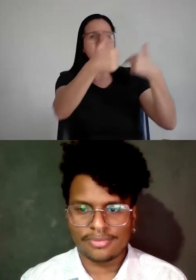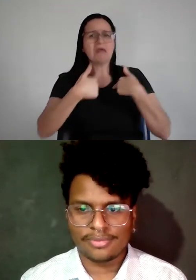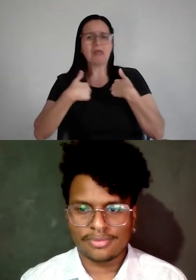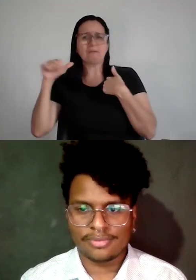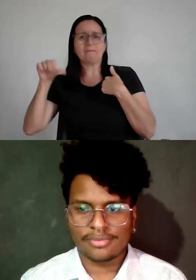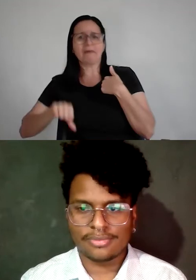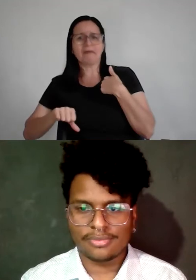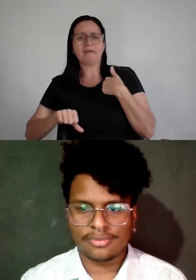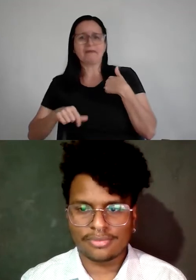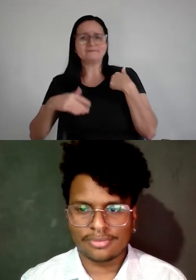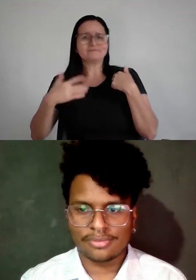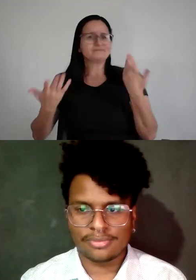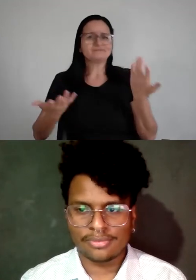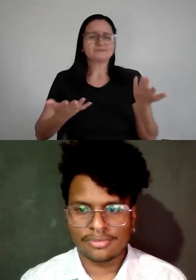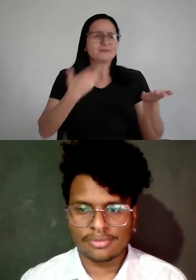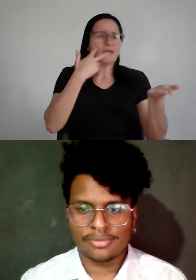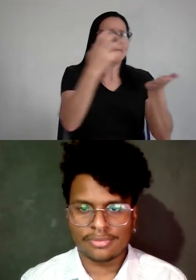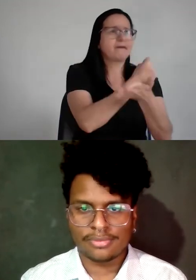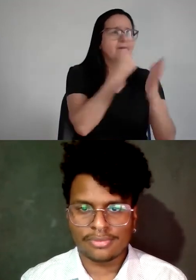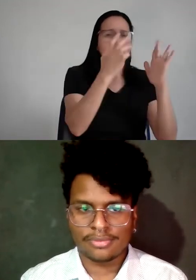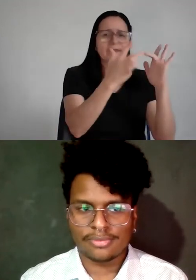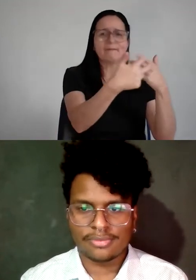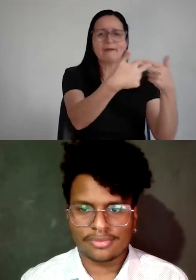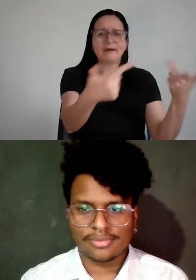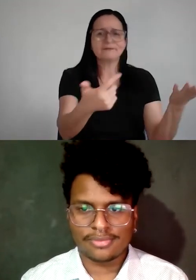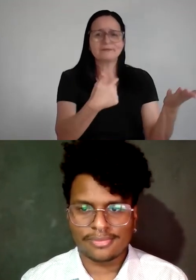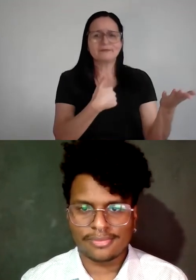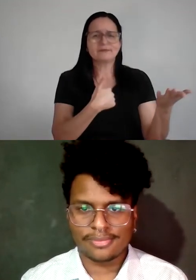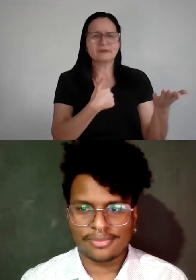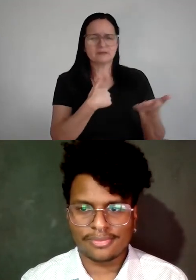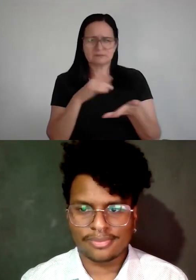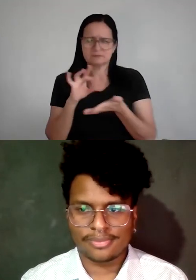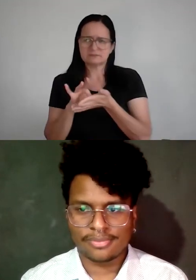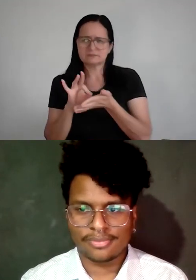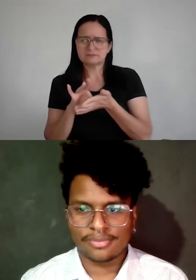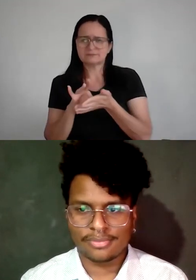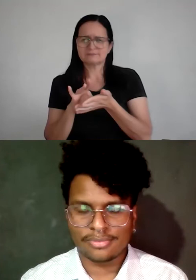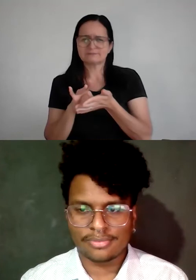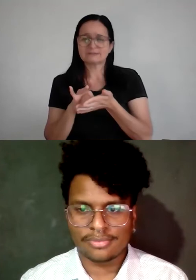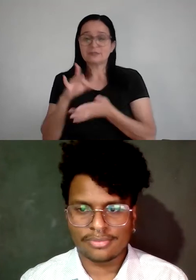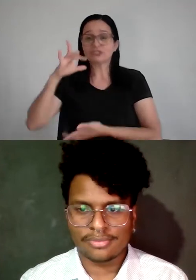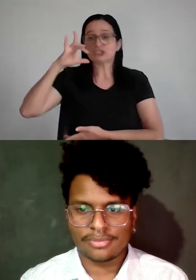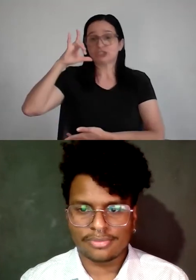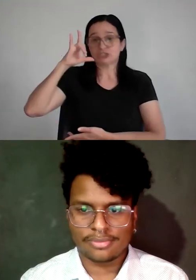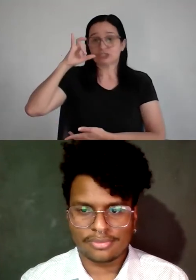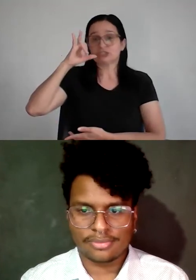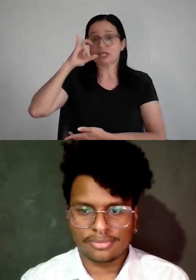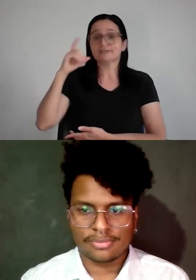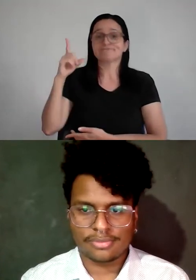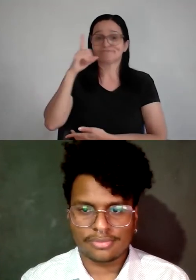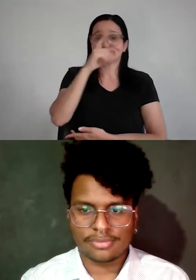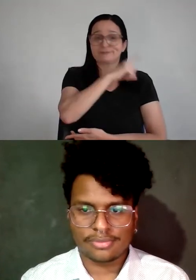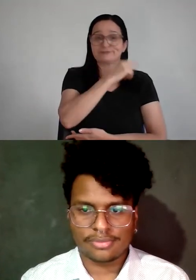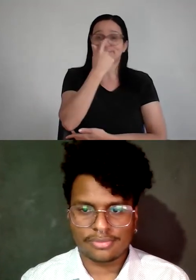mulheres ou homens, os melhores parceiros, só gente bonita, porra, será mesmo? Então, aquele Instagram ali tá brabo, tá difícil, tá